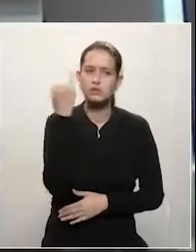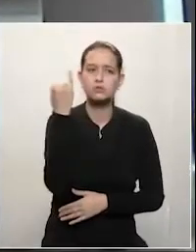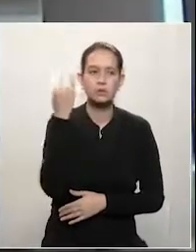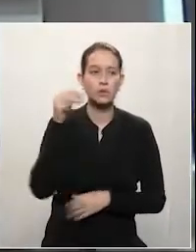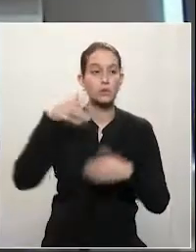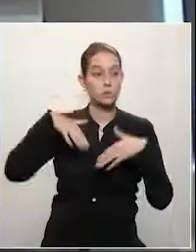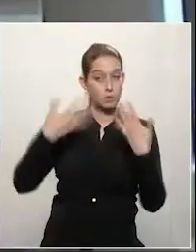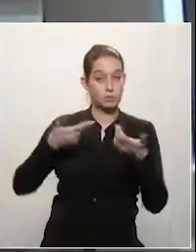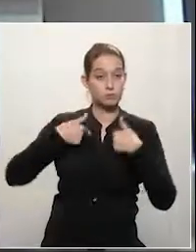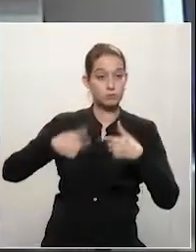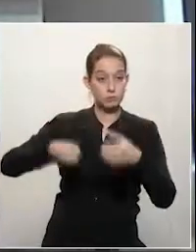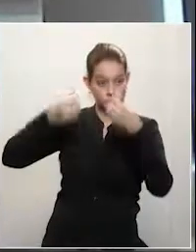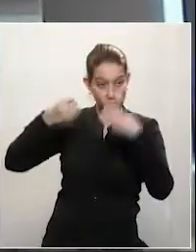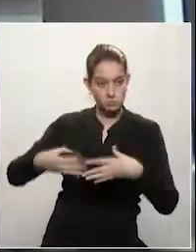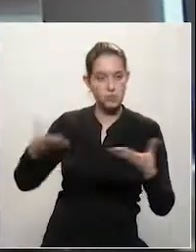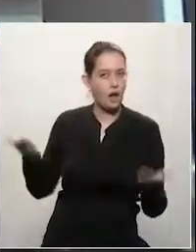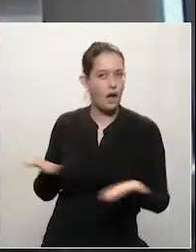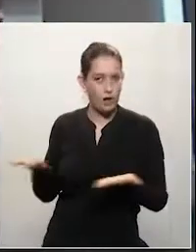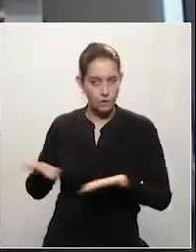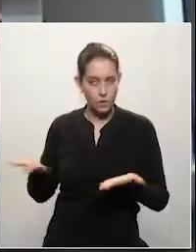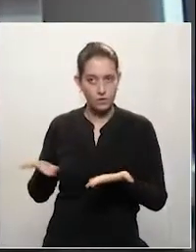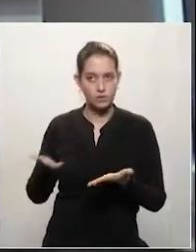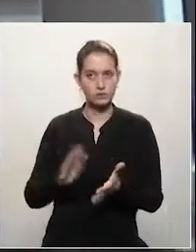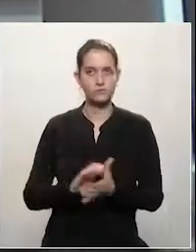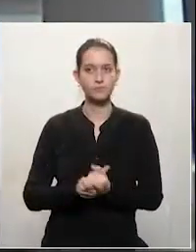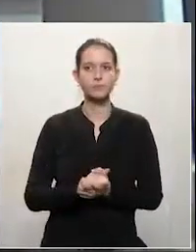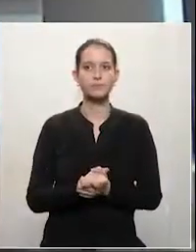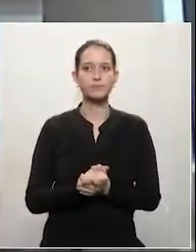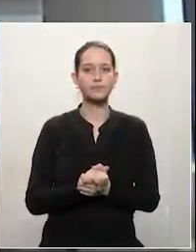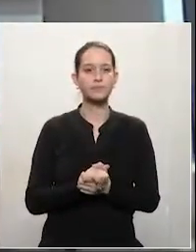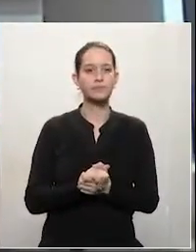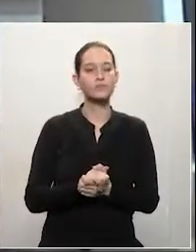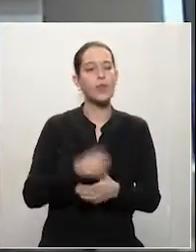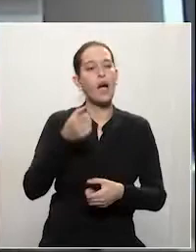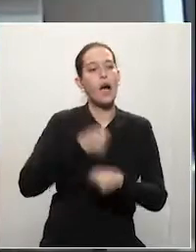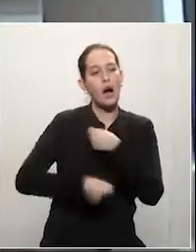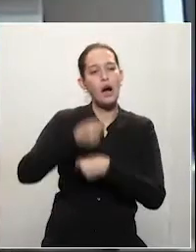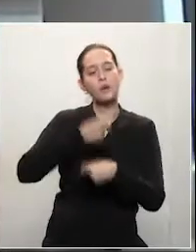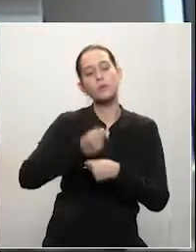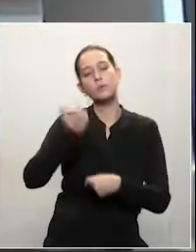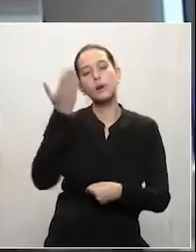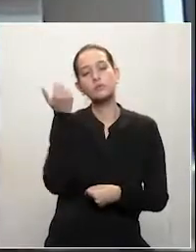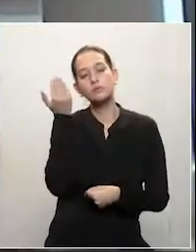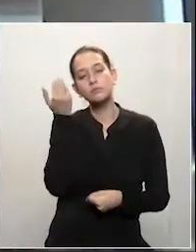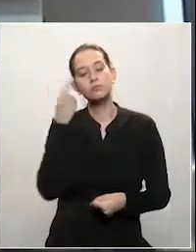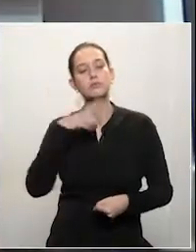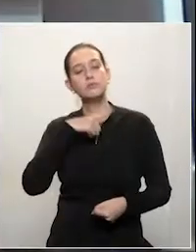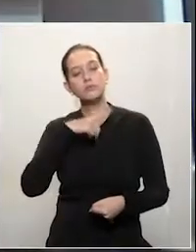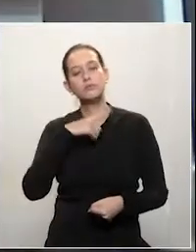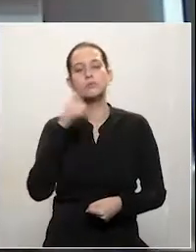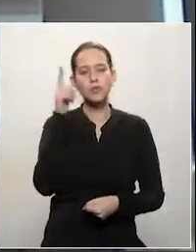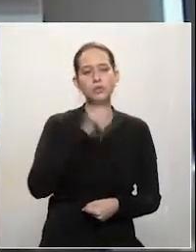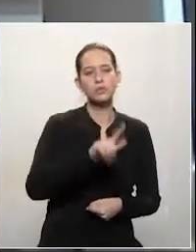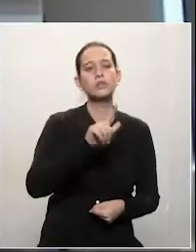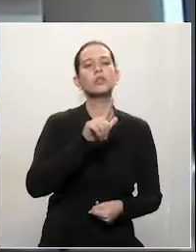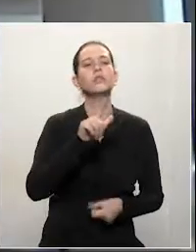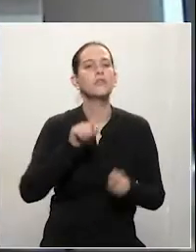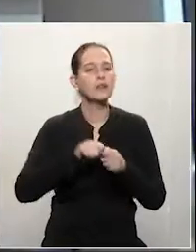registro. No ano passado, eu consegui fazer um evento aí na Assembleia